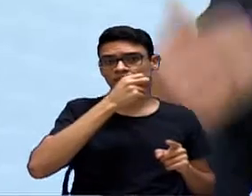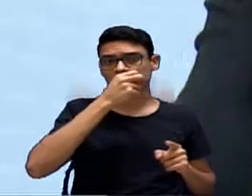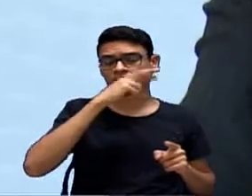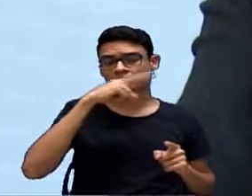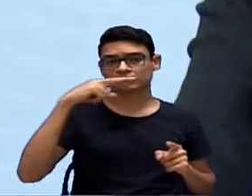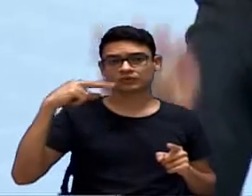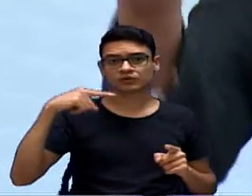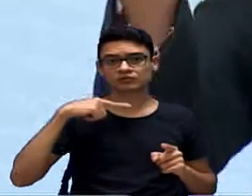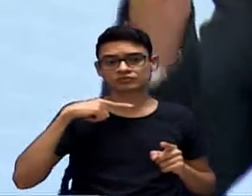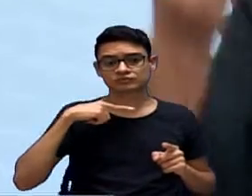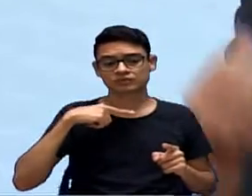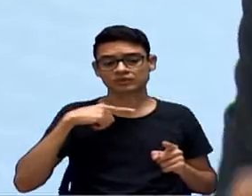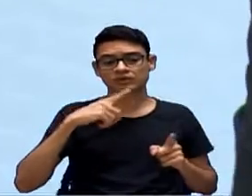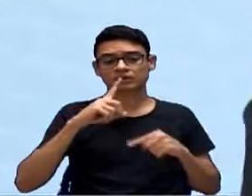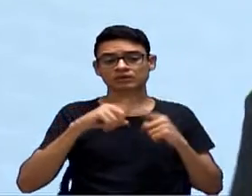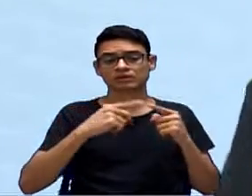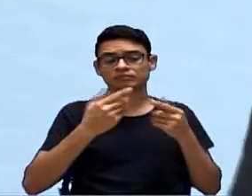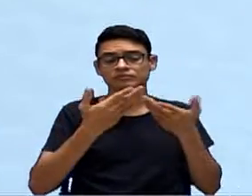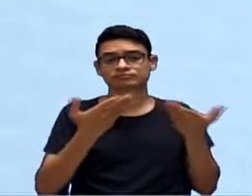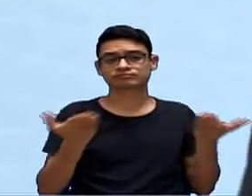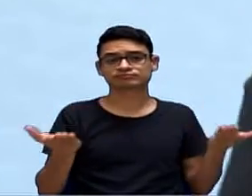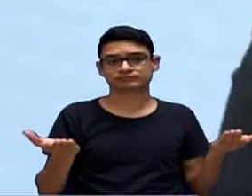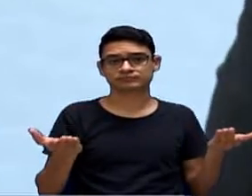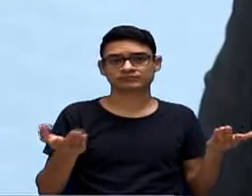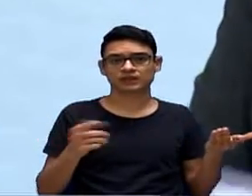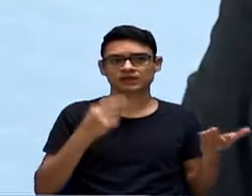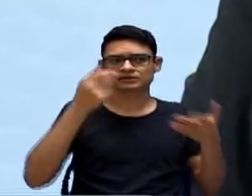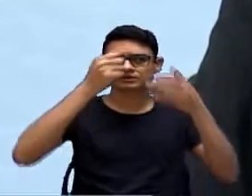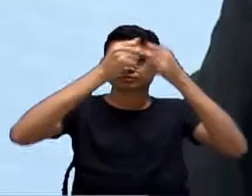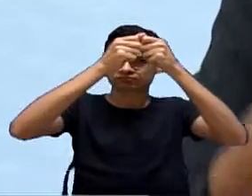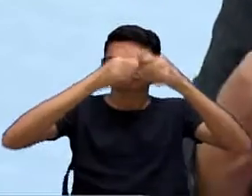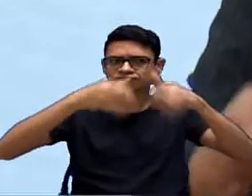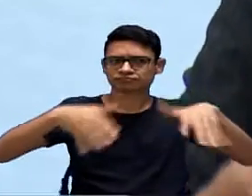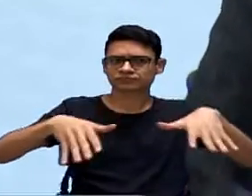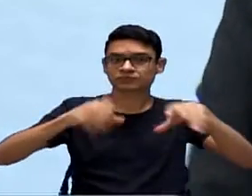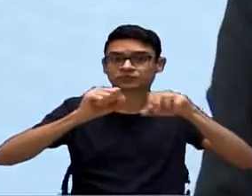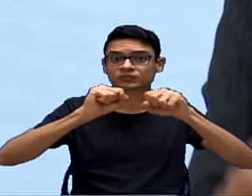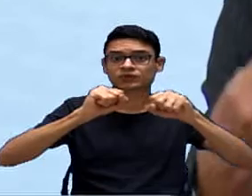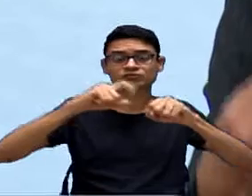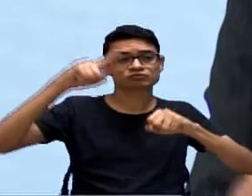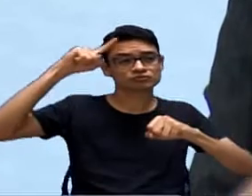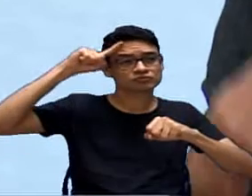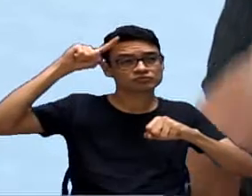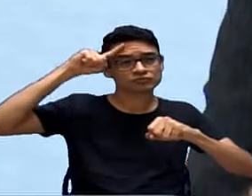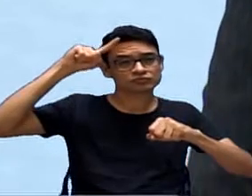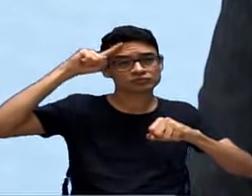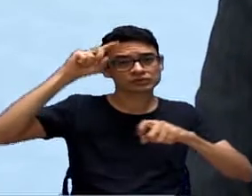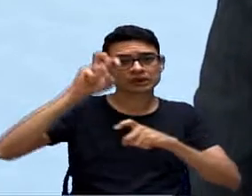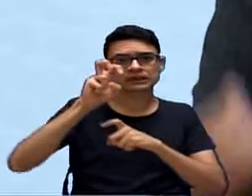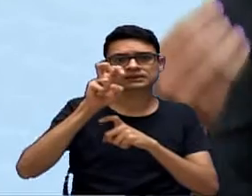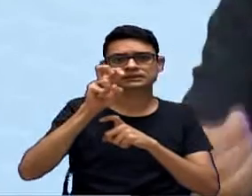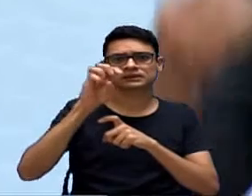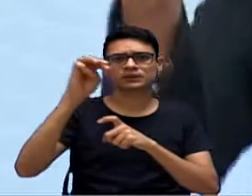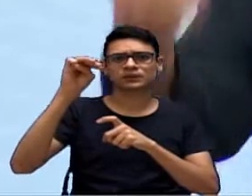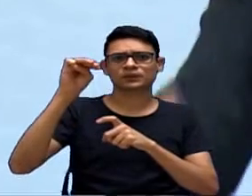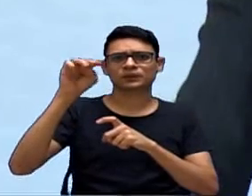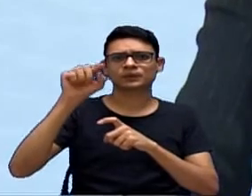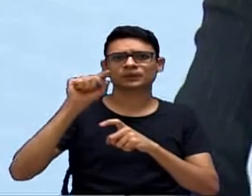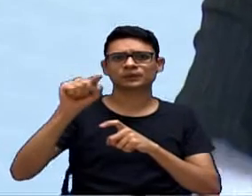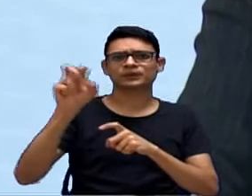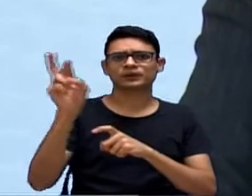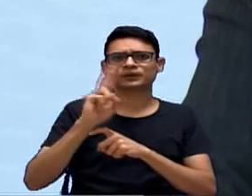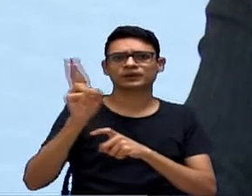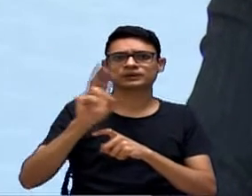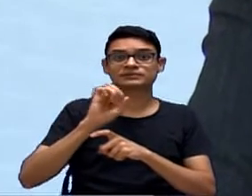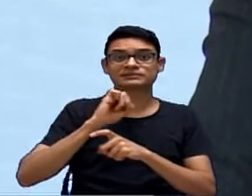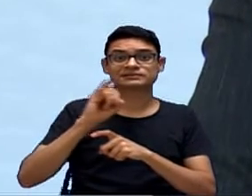prefeito, é positivo, porque nós estamos correndo um risco grave de pagar diariamente R 5 mil, se o prefeito